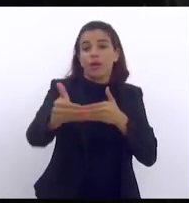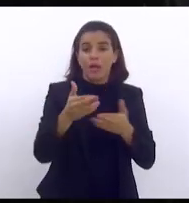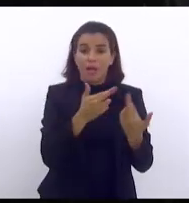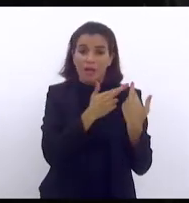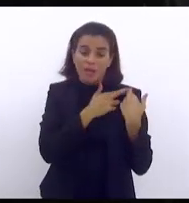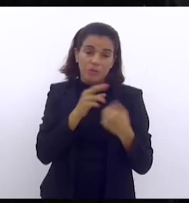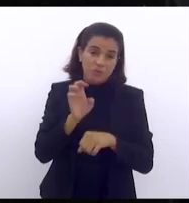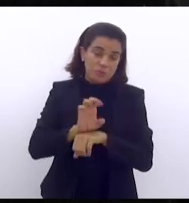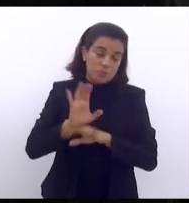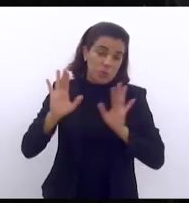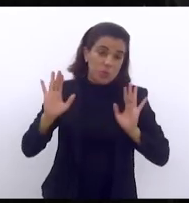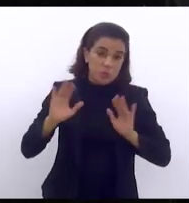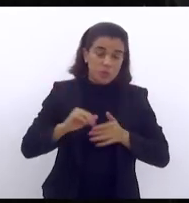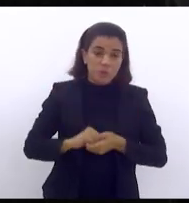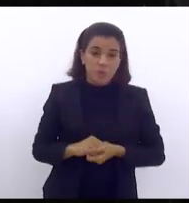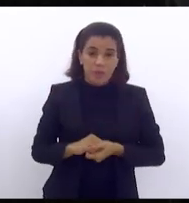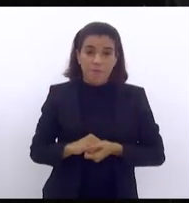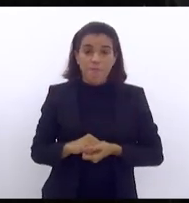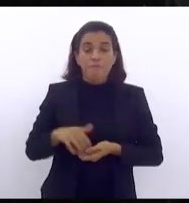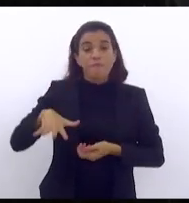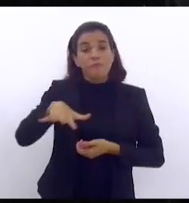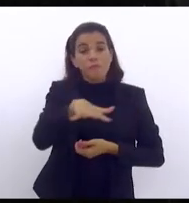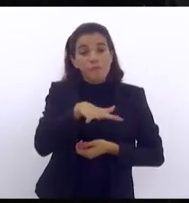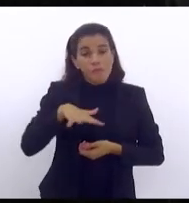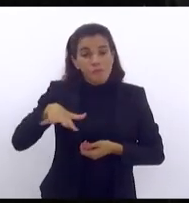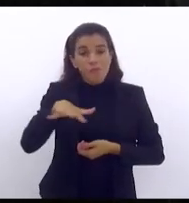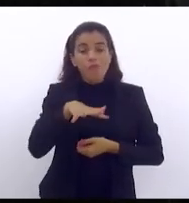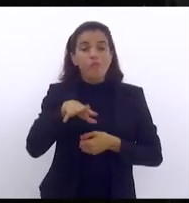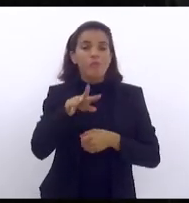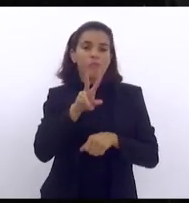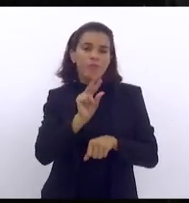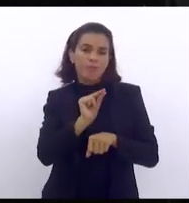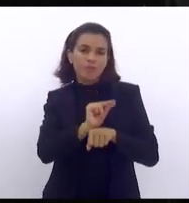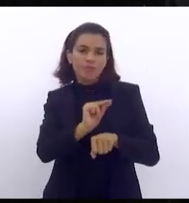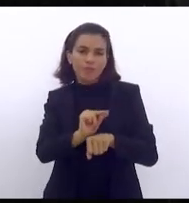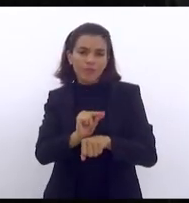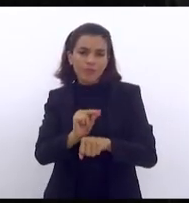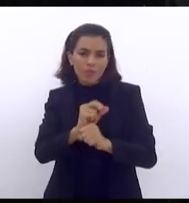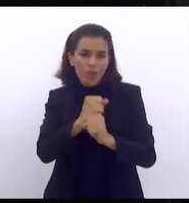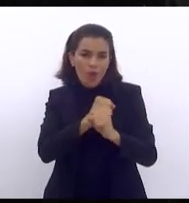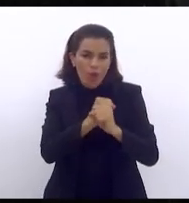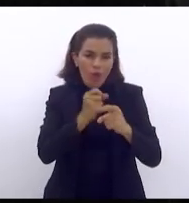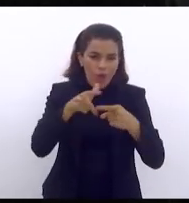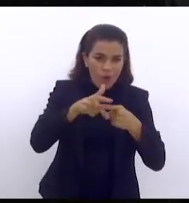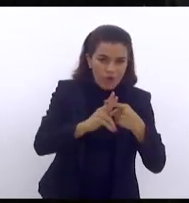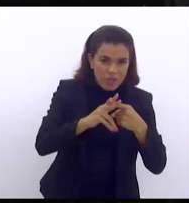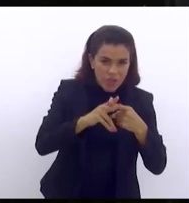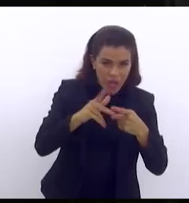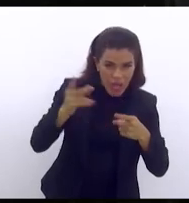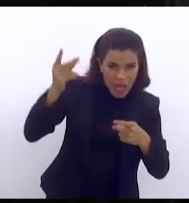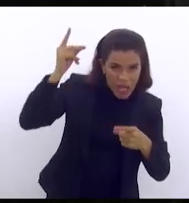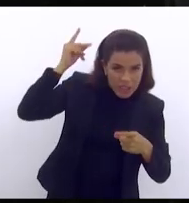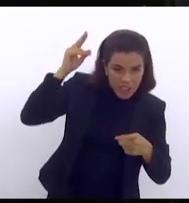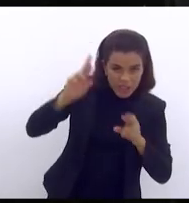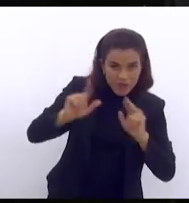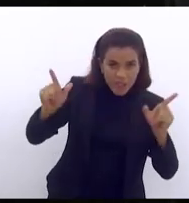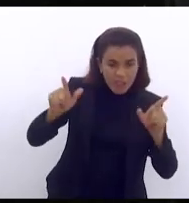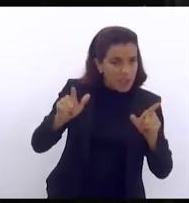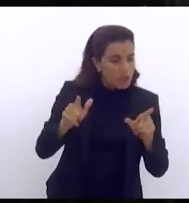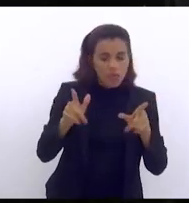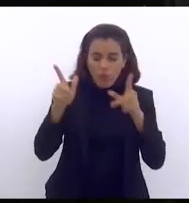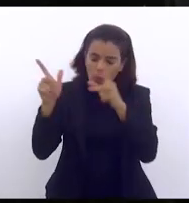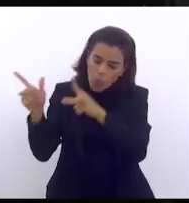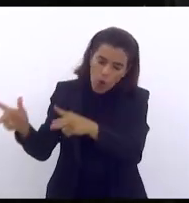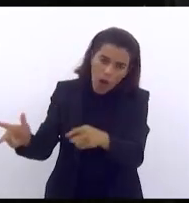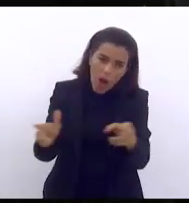pelo Estado as condições de conservação eram diferentes não todas estavam